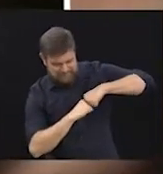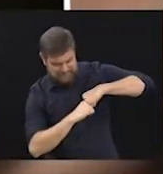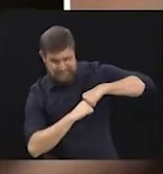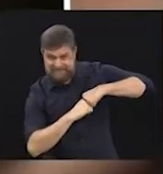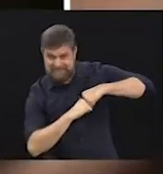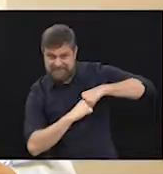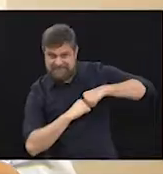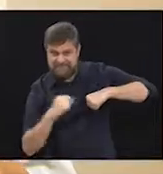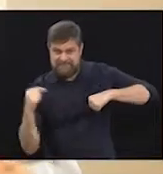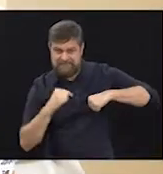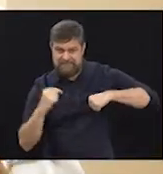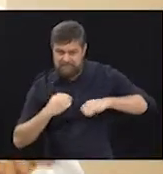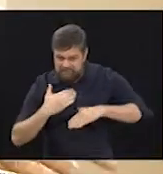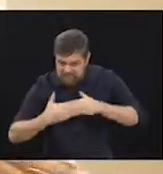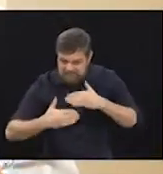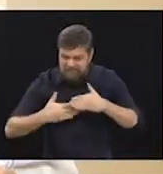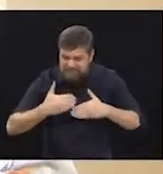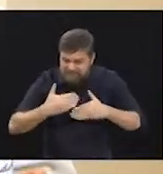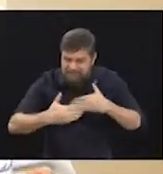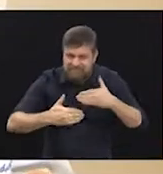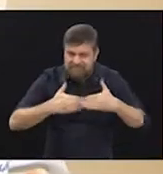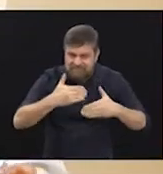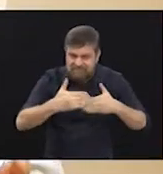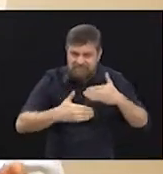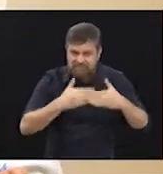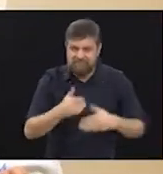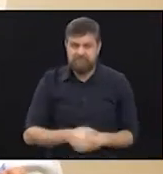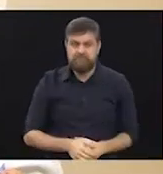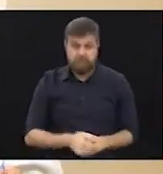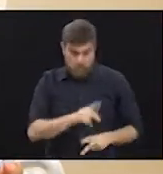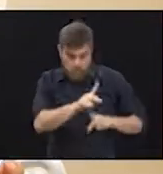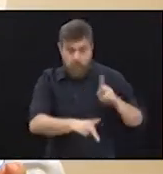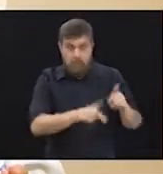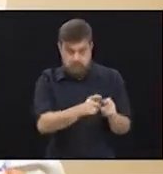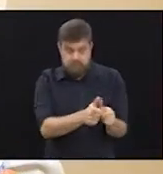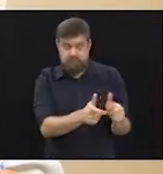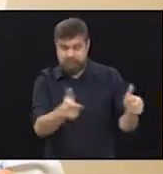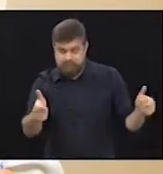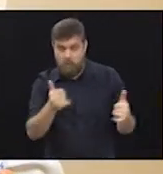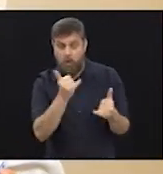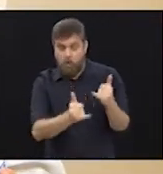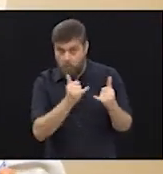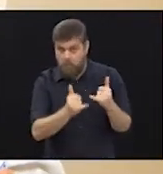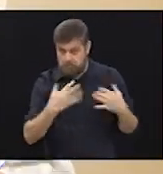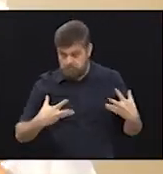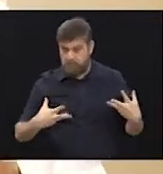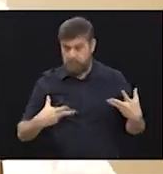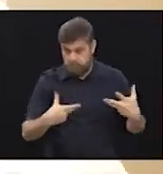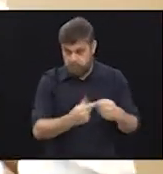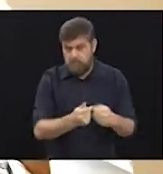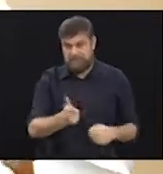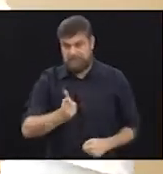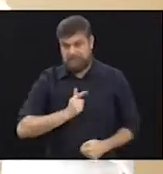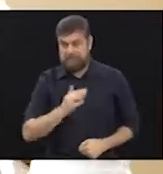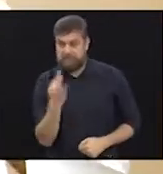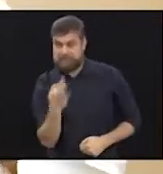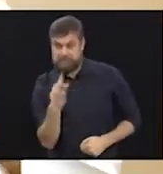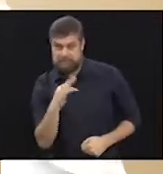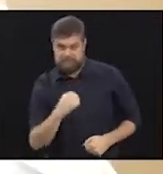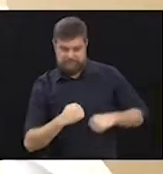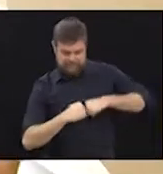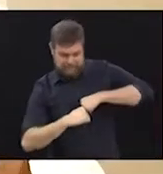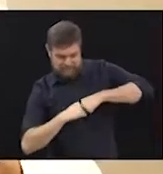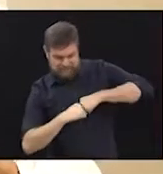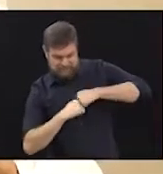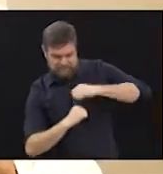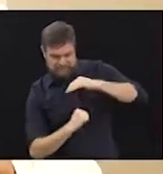ela é um pouco mais indolente, que ela é muito prevalente na população, quase todo mundo tem, né? Mas o que varia aí é